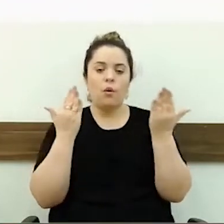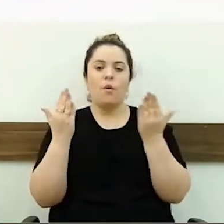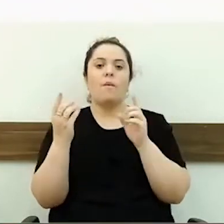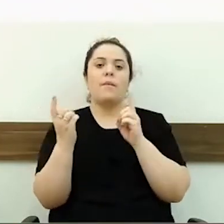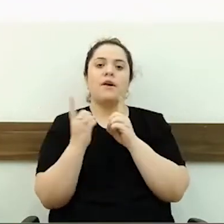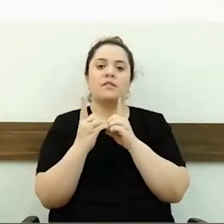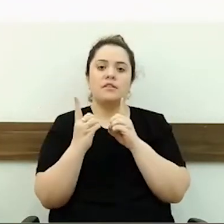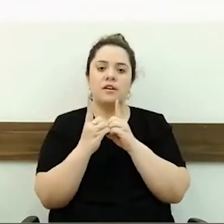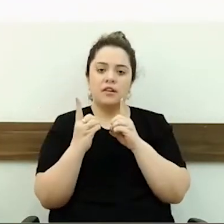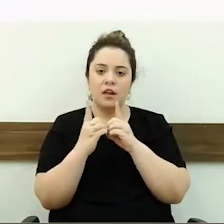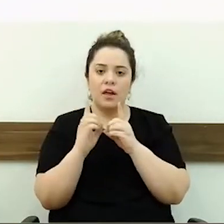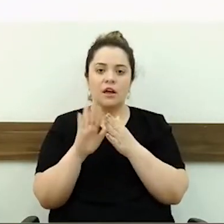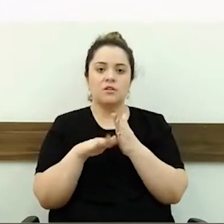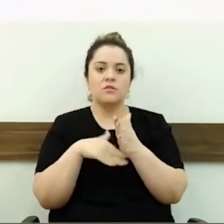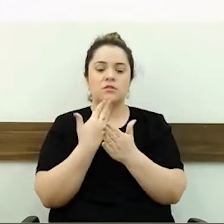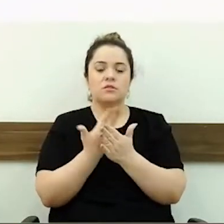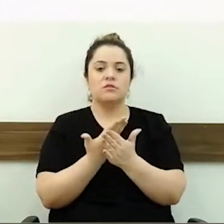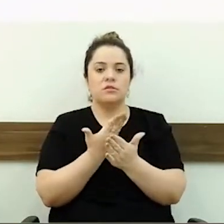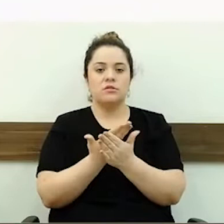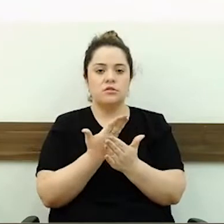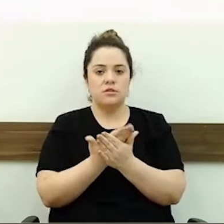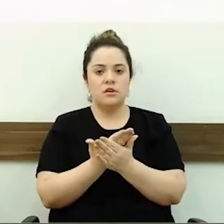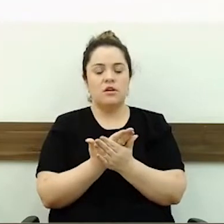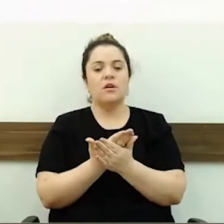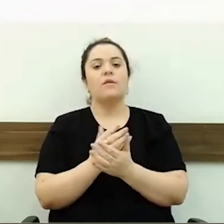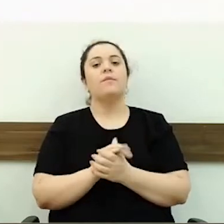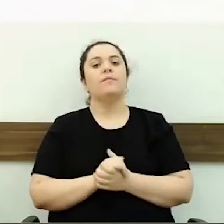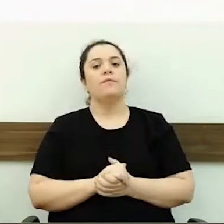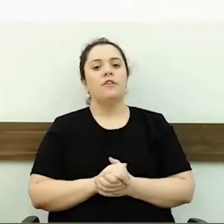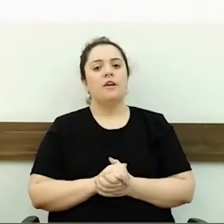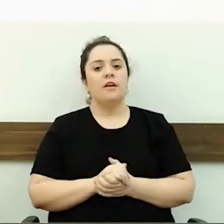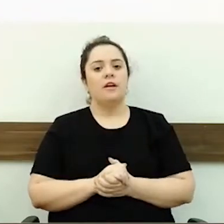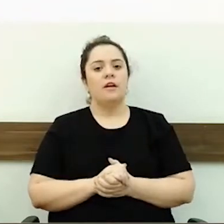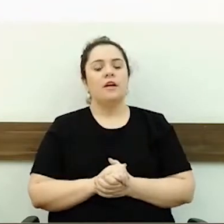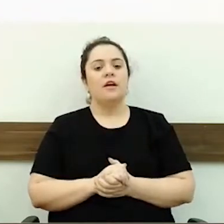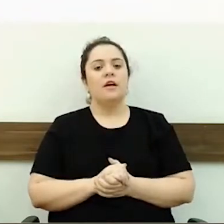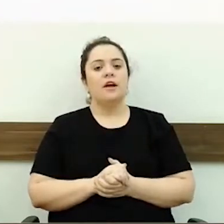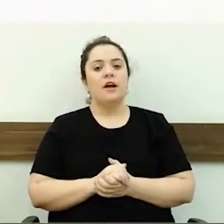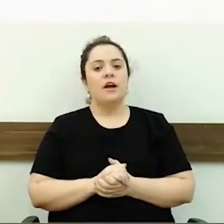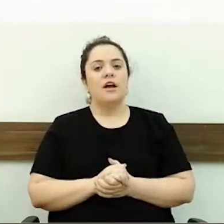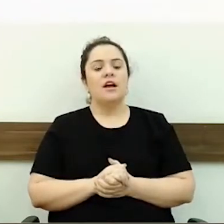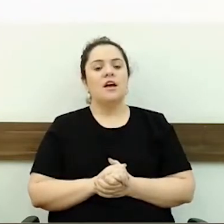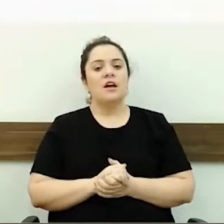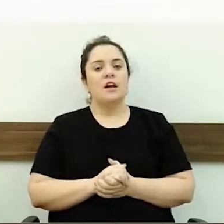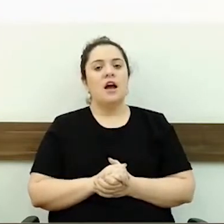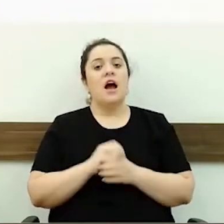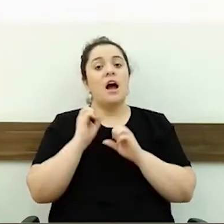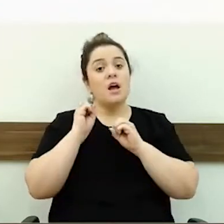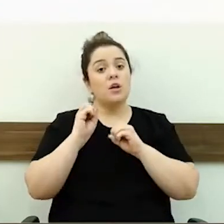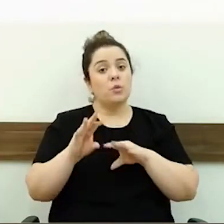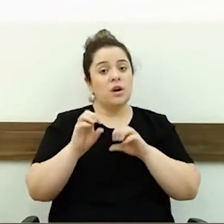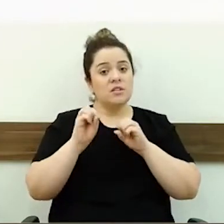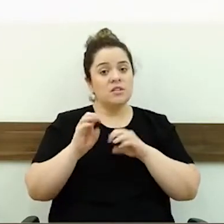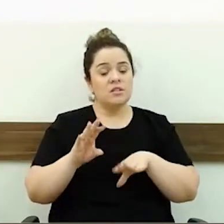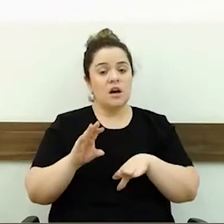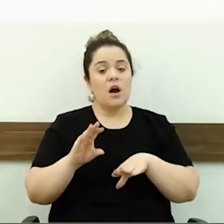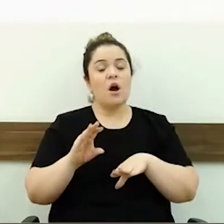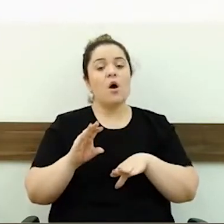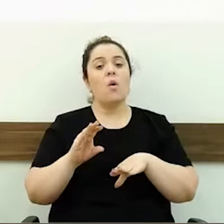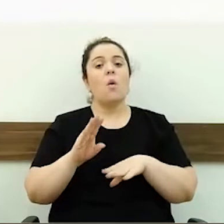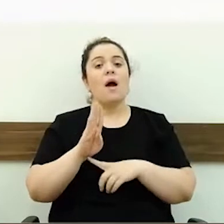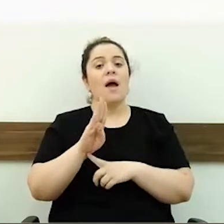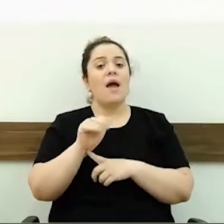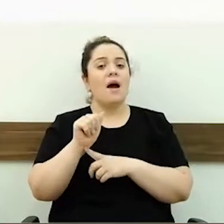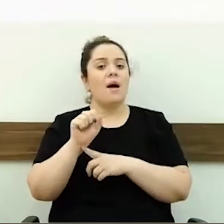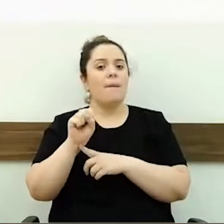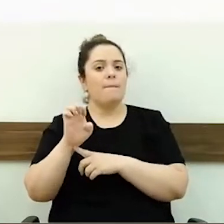a rede educacional do nosso município. É claro que a educação, ela é a base de tudo, e é através dela